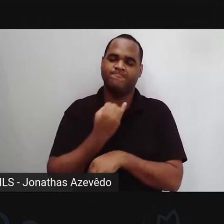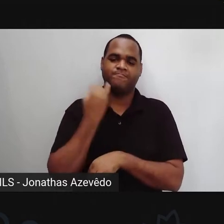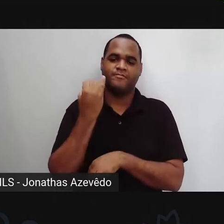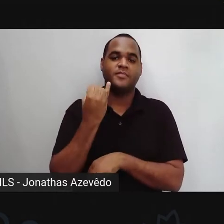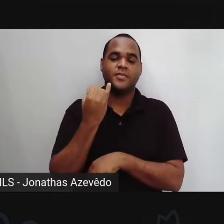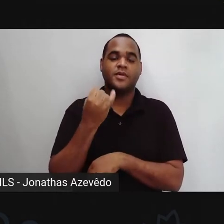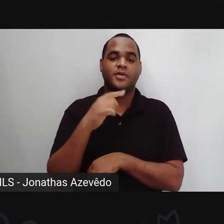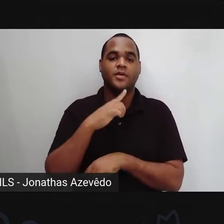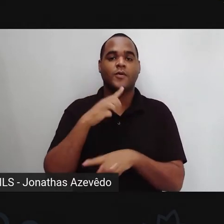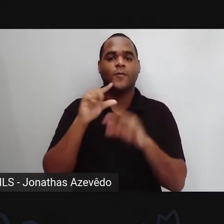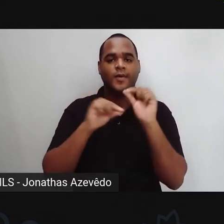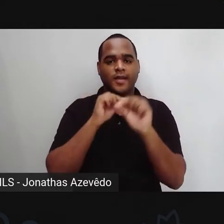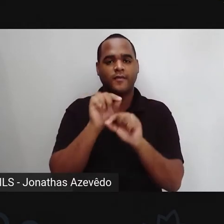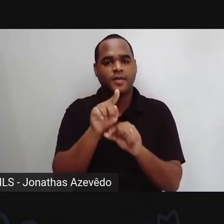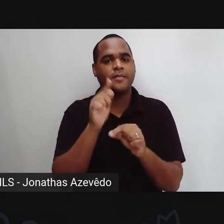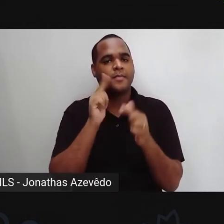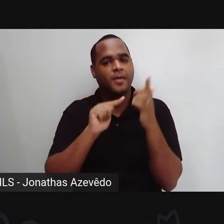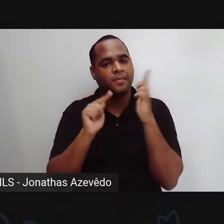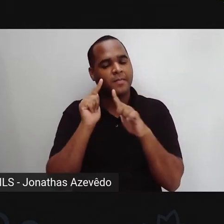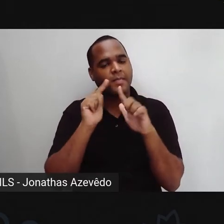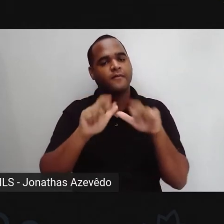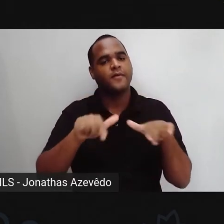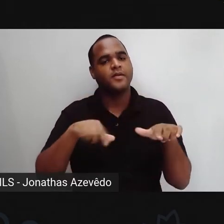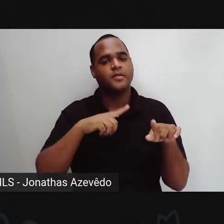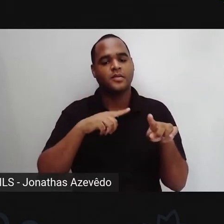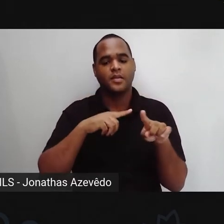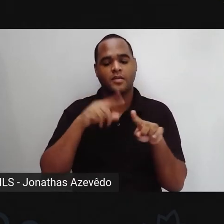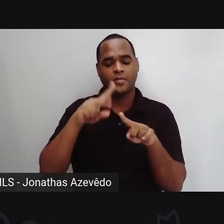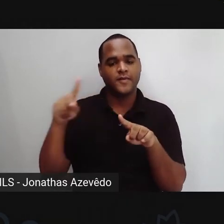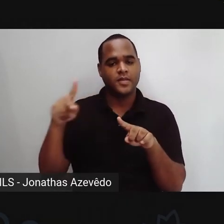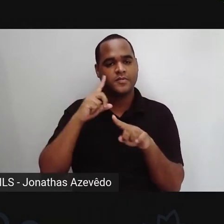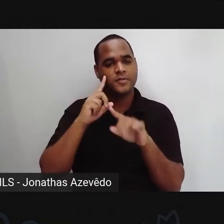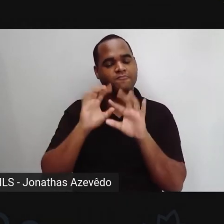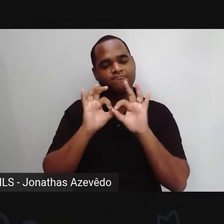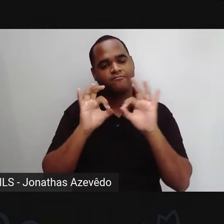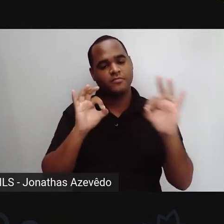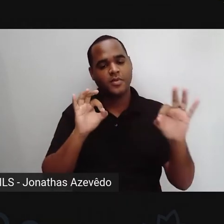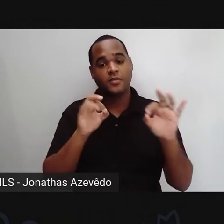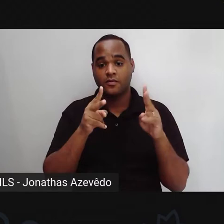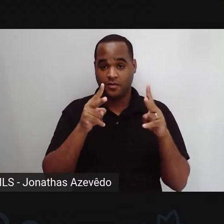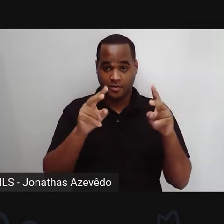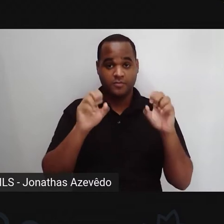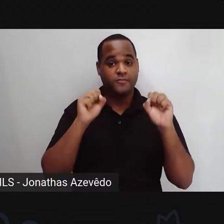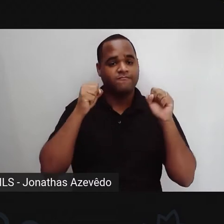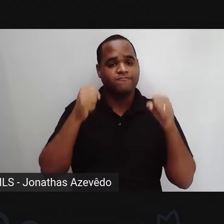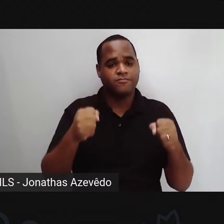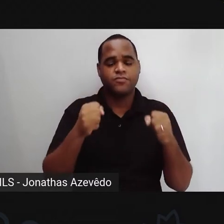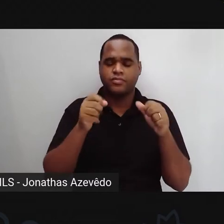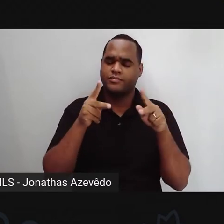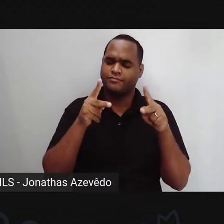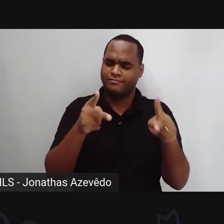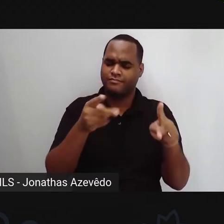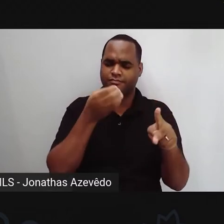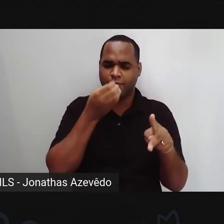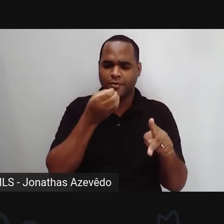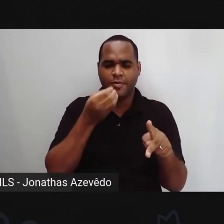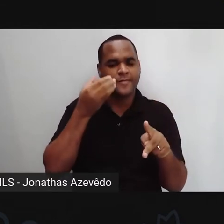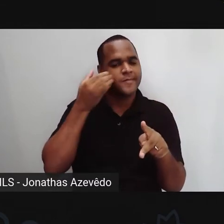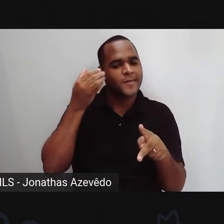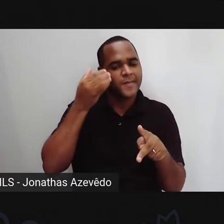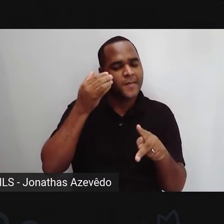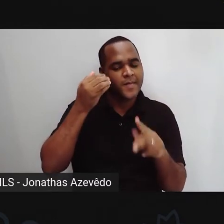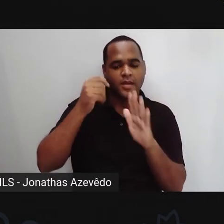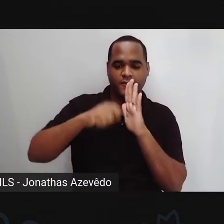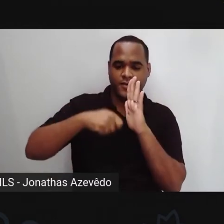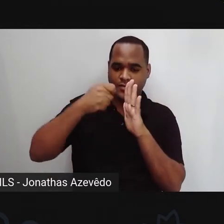onde vocês conseguem, mesmo que distante aí da PRO, dar continuidade aos estudos de vocês, assistindo as videoaulas,